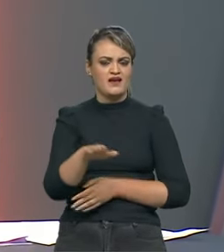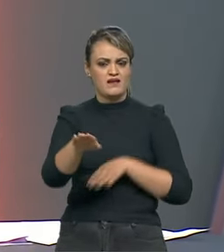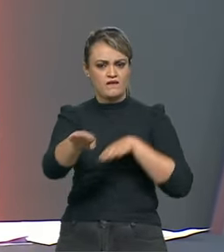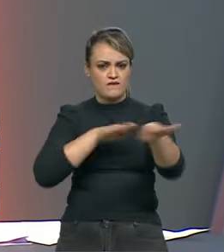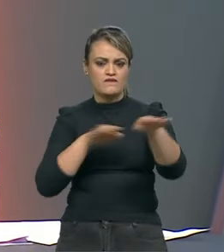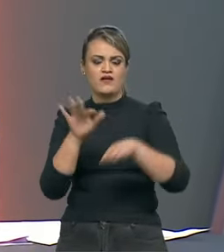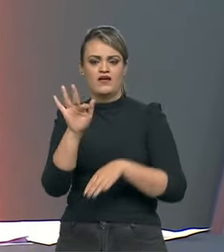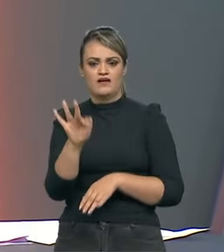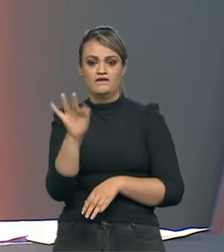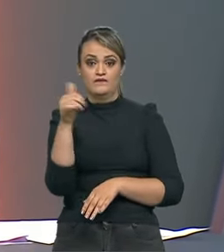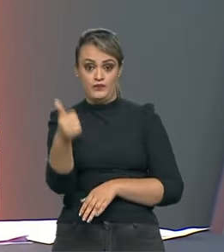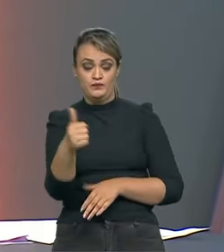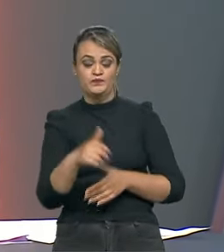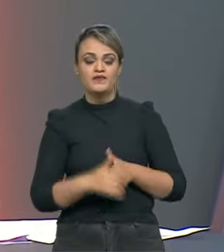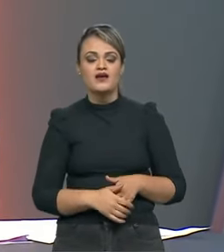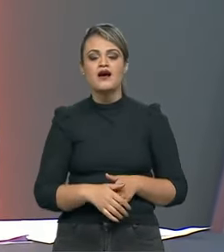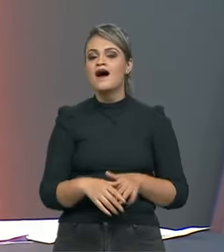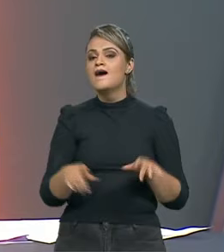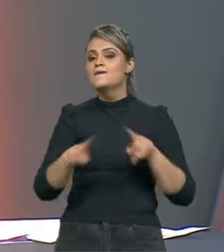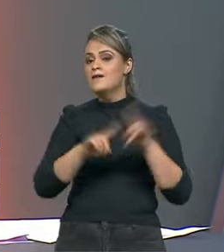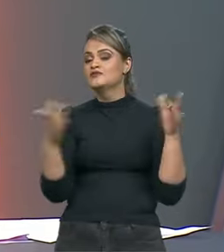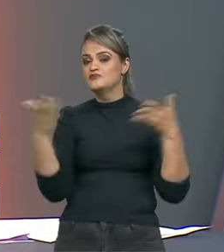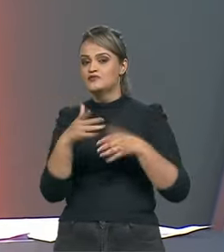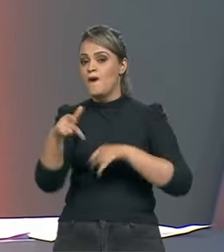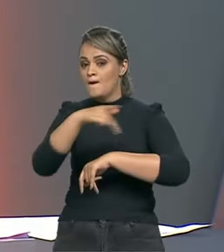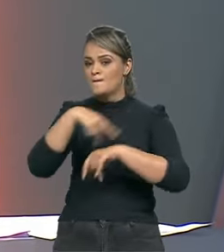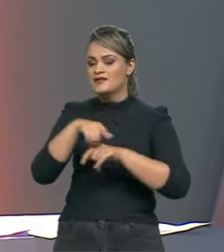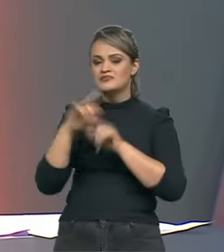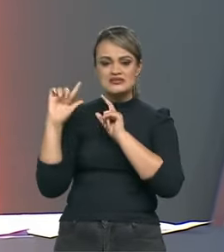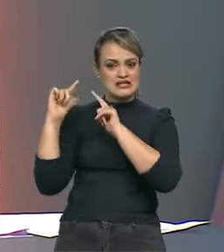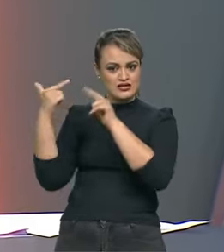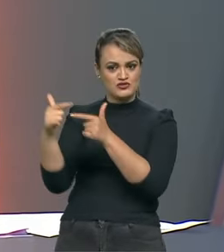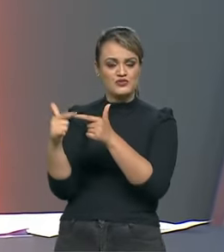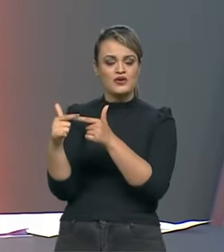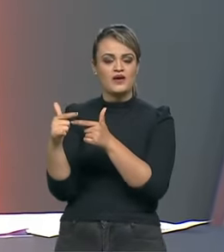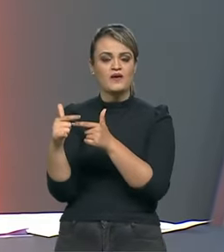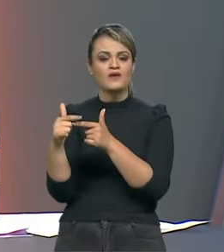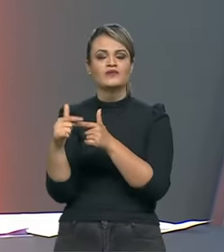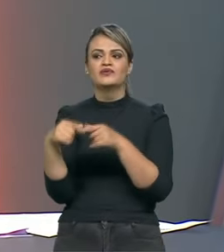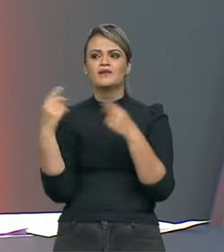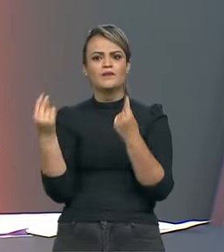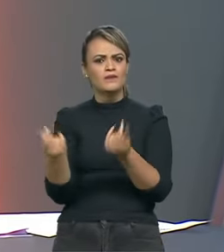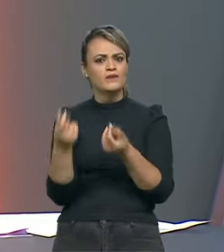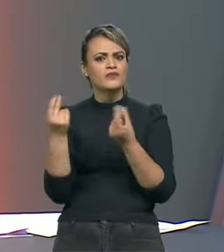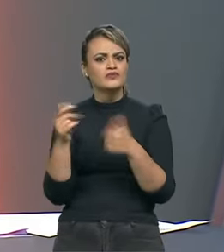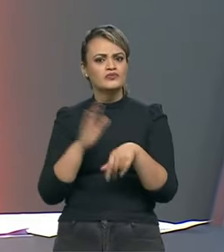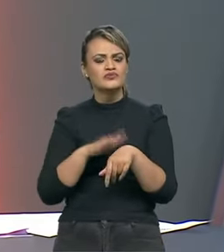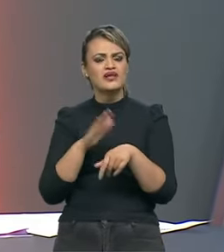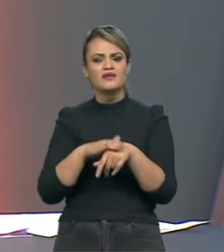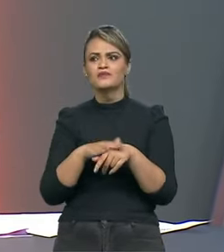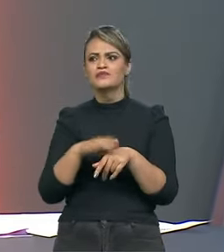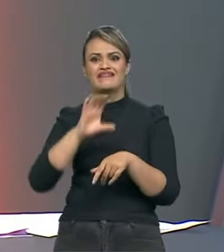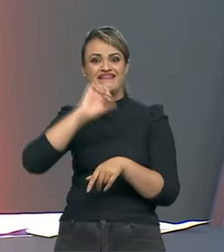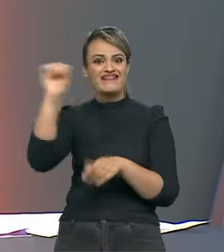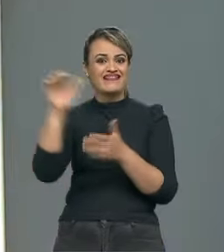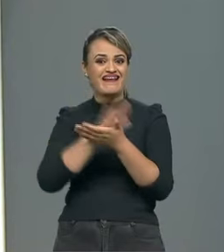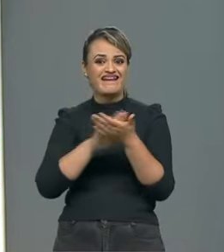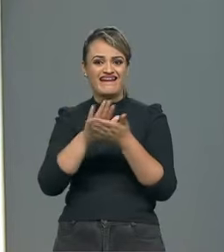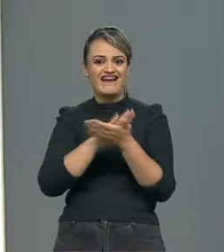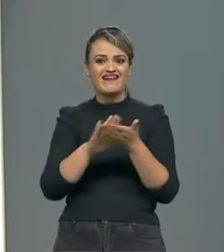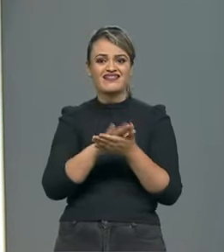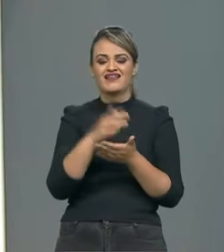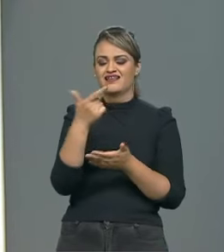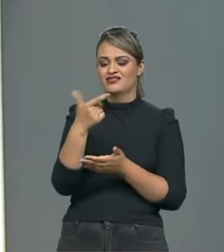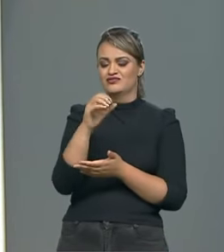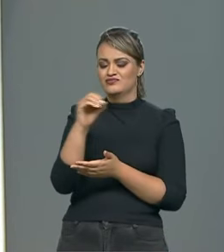Só que, hoje, um dos países mais tradicionais também enfrenta um jejum muito longo de vitórias, desde 2009, com o Rubens